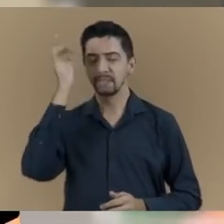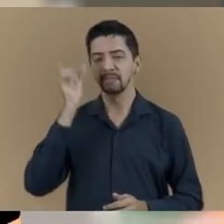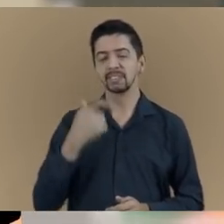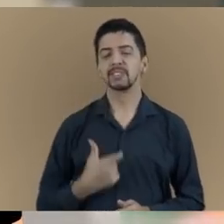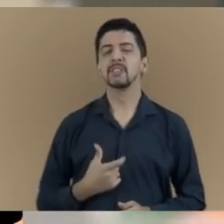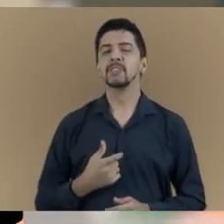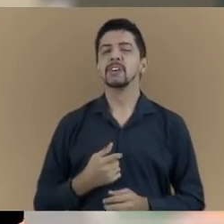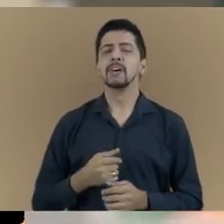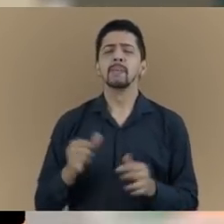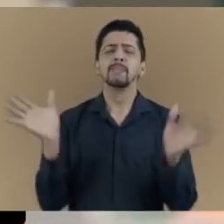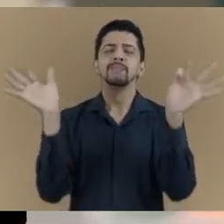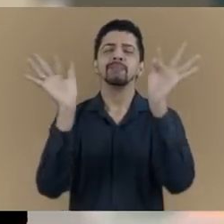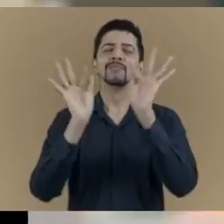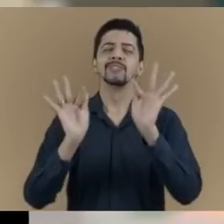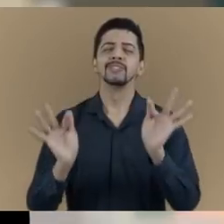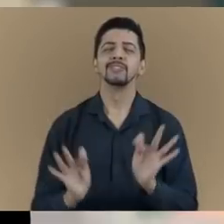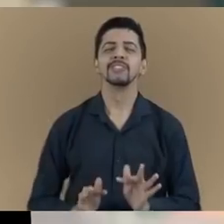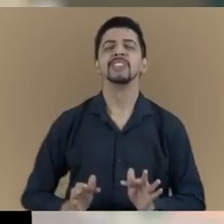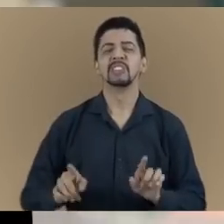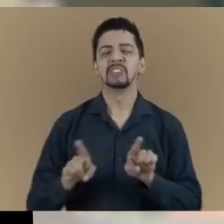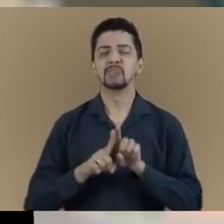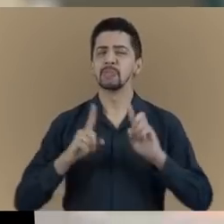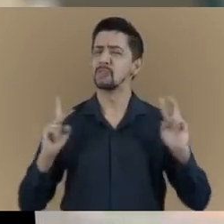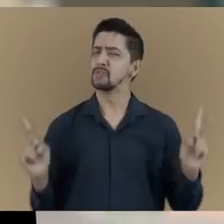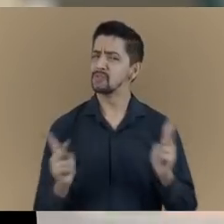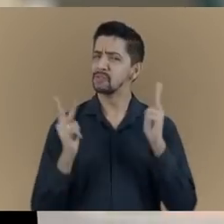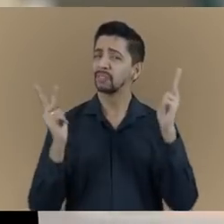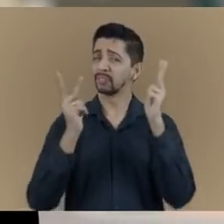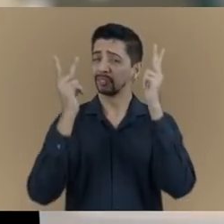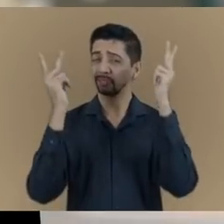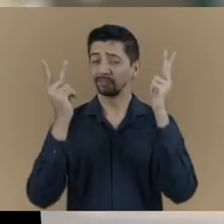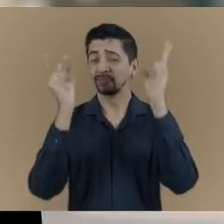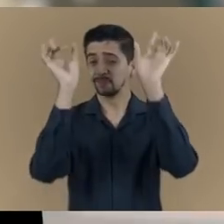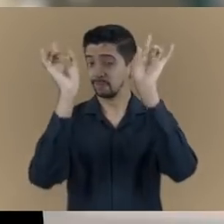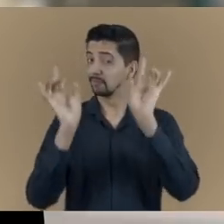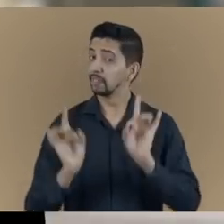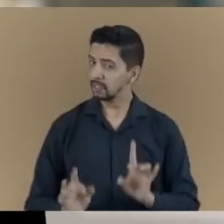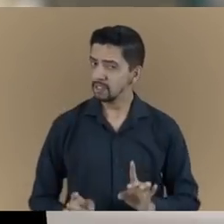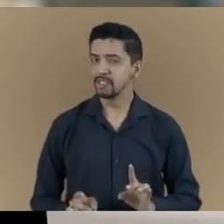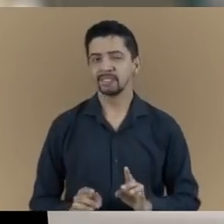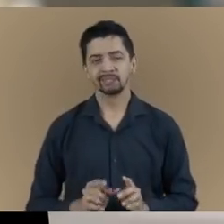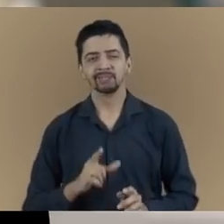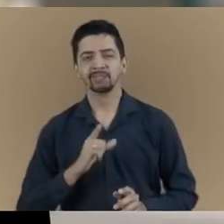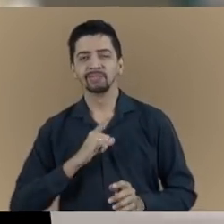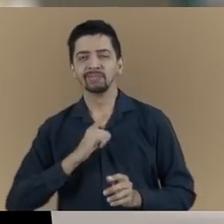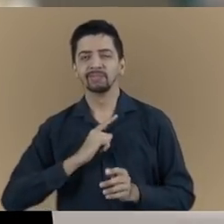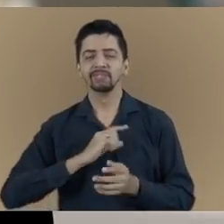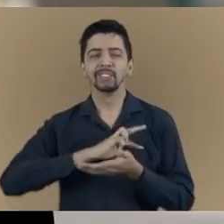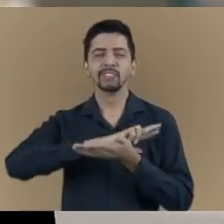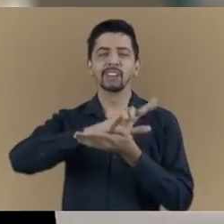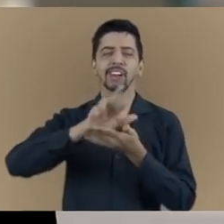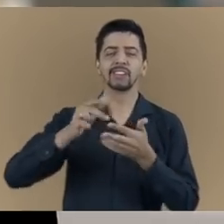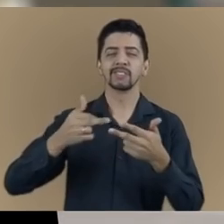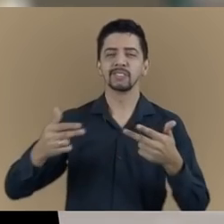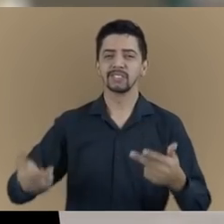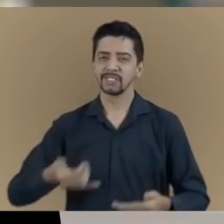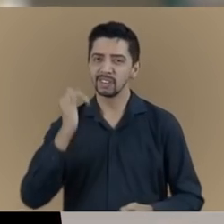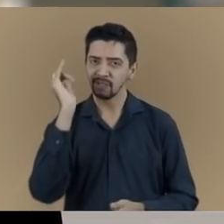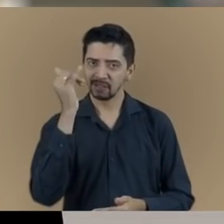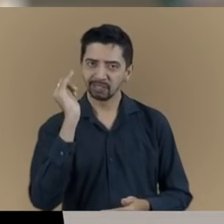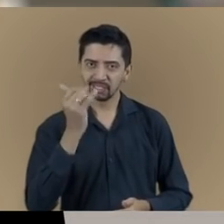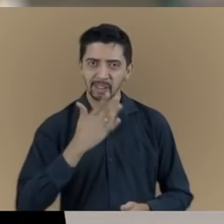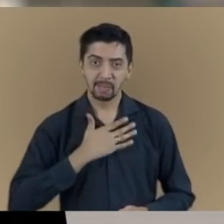sou uma pessoa muito feliz e vitoriosa. Uma vitoriosa especial. Tenho muito a contar.